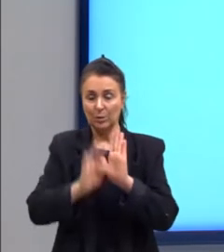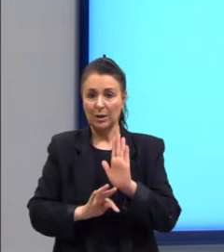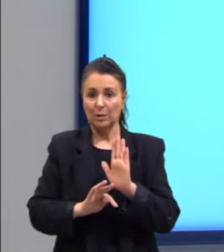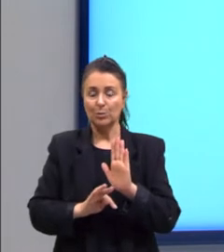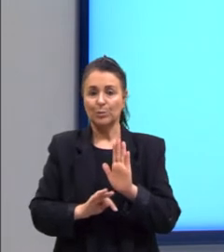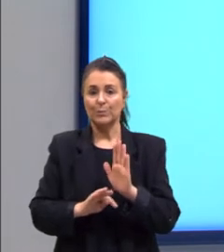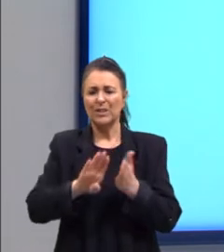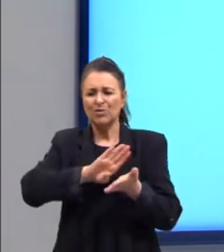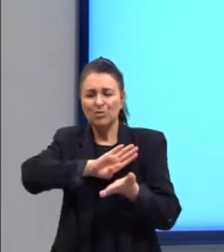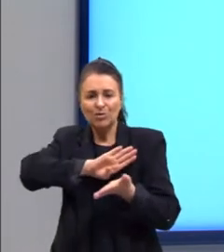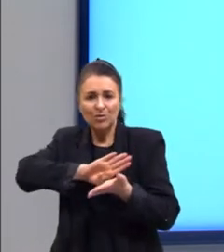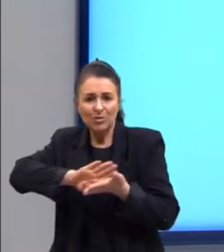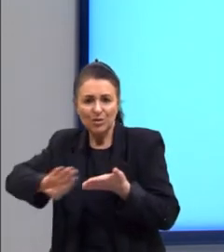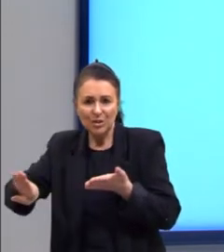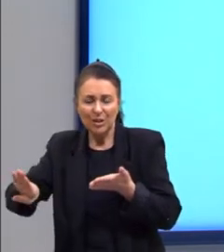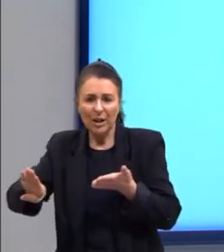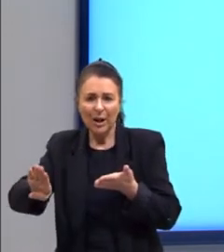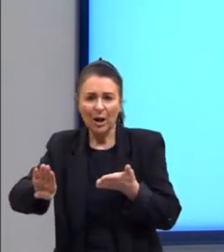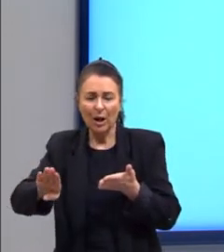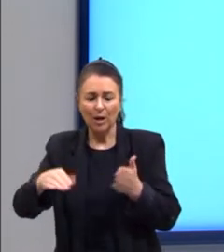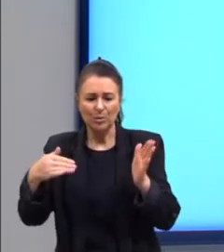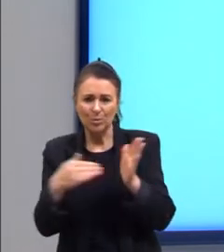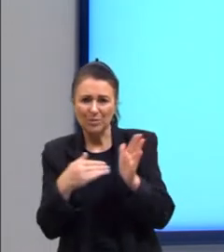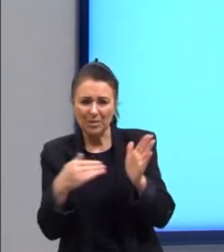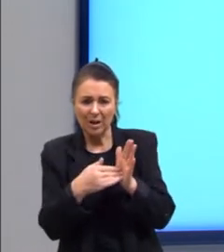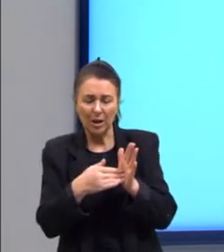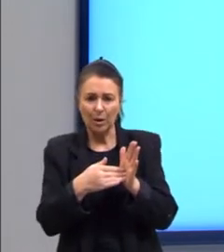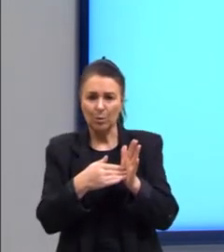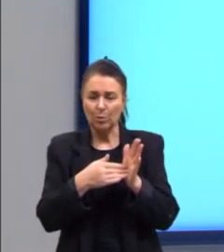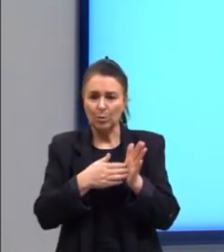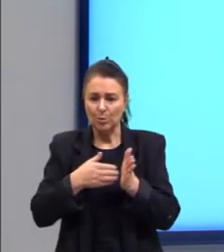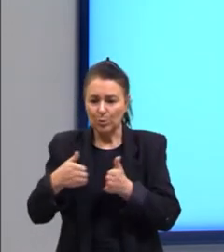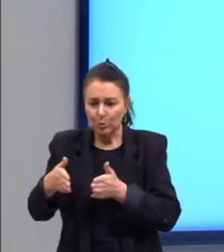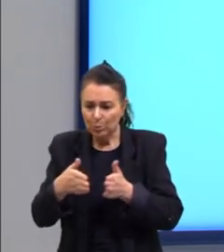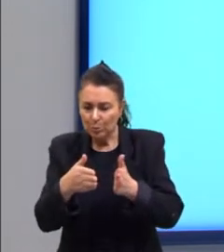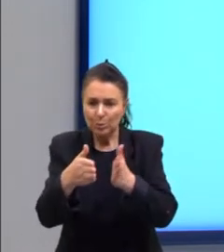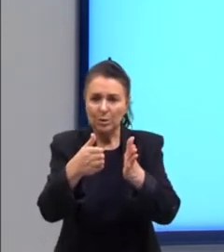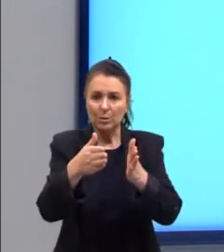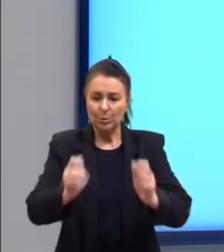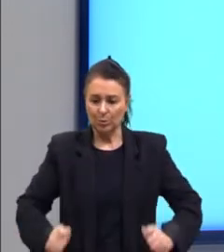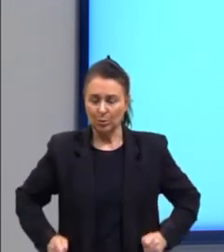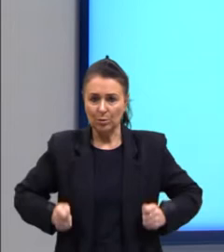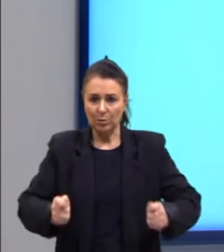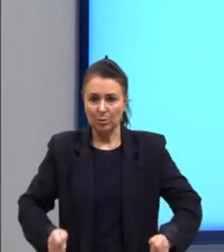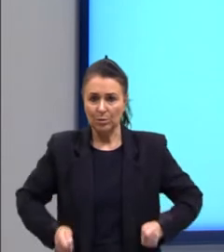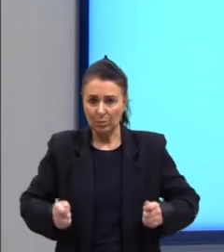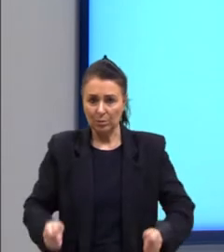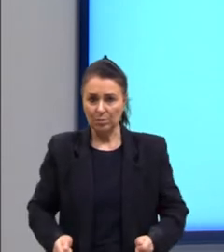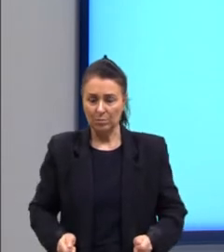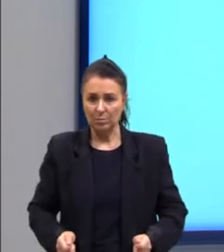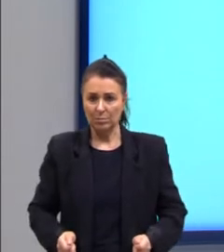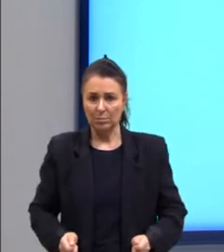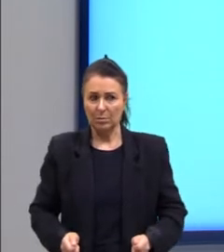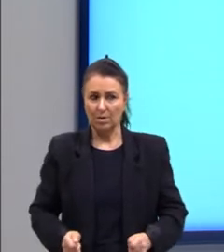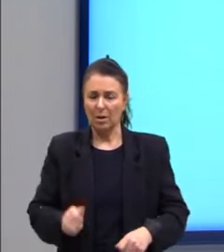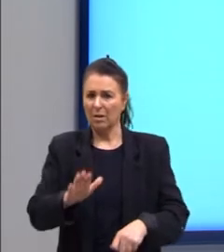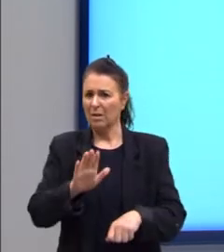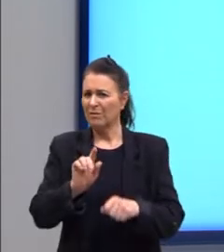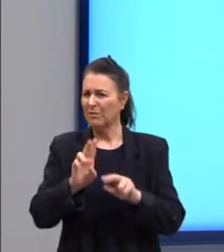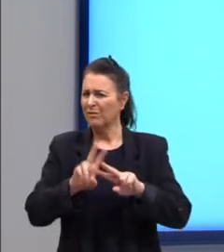para o trânsito de cadeirantes? Facilitar a locomoção de cadeirantes em estacionamentos?